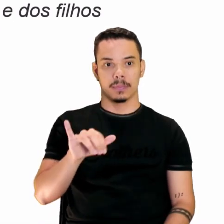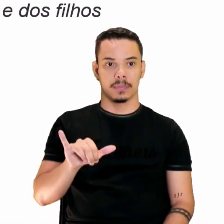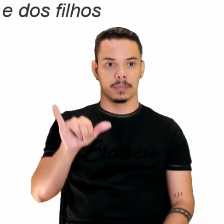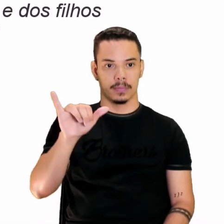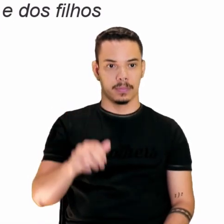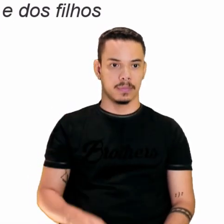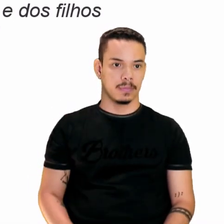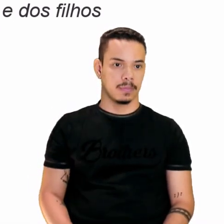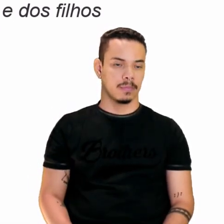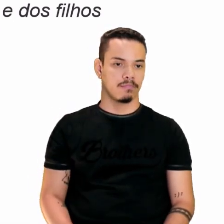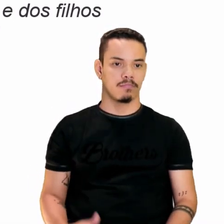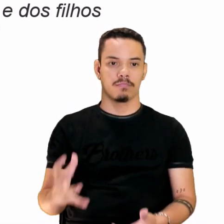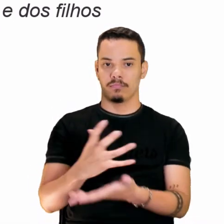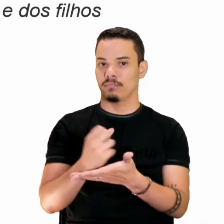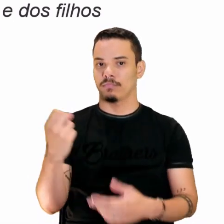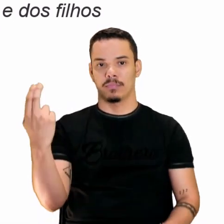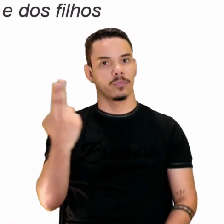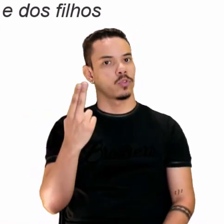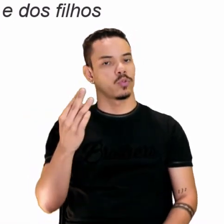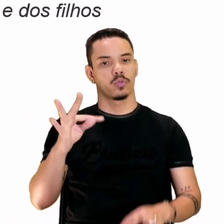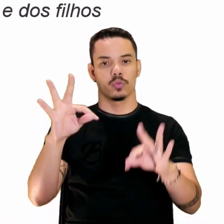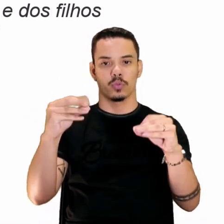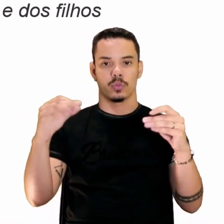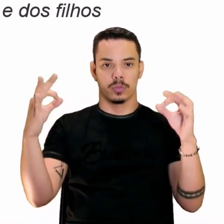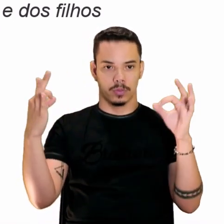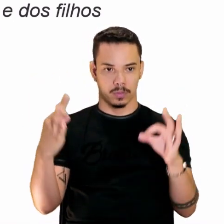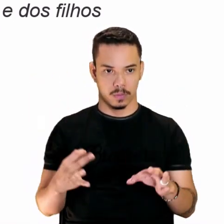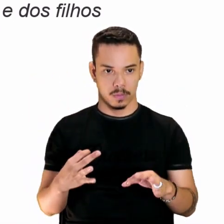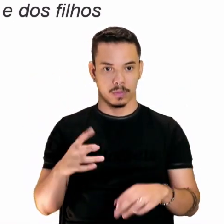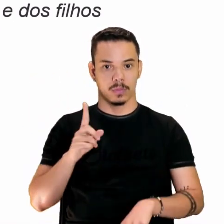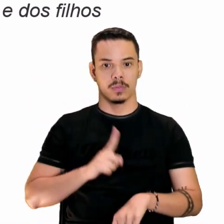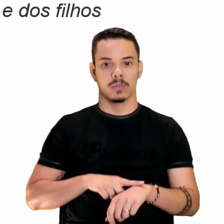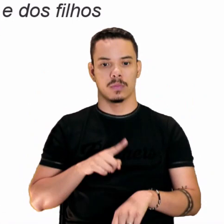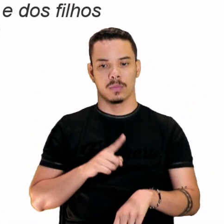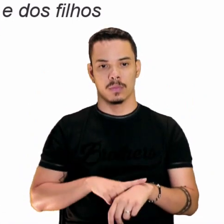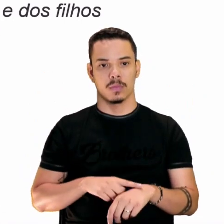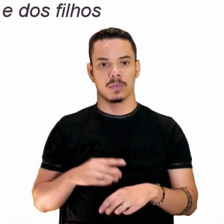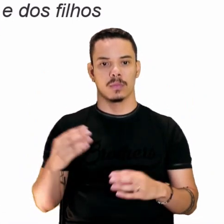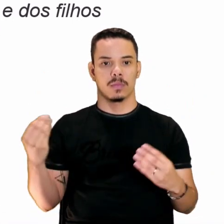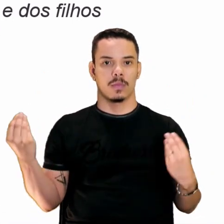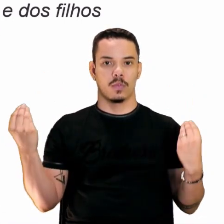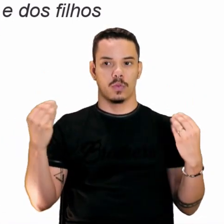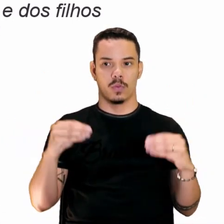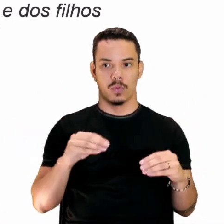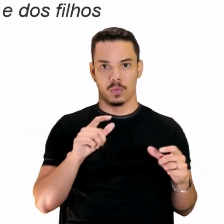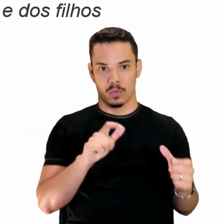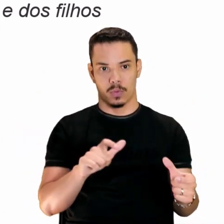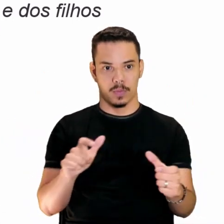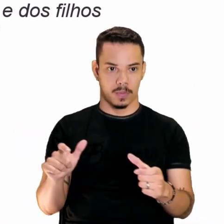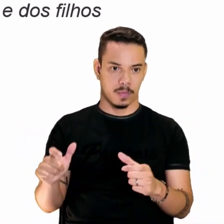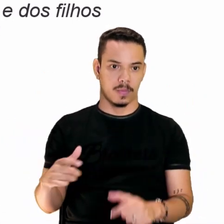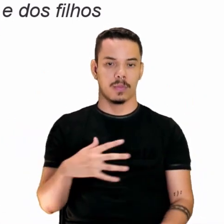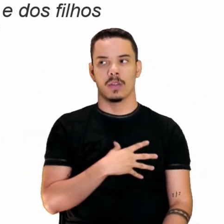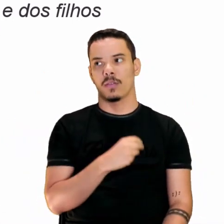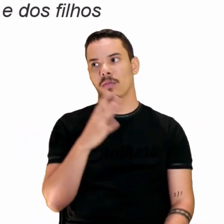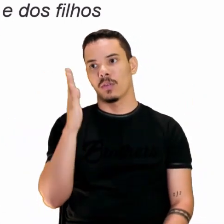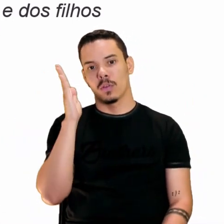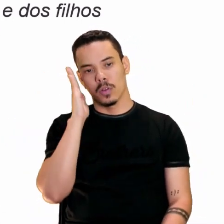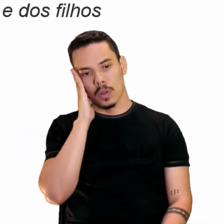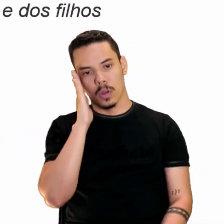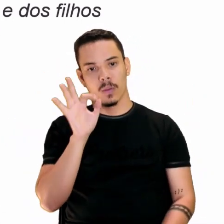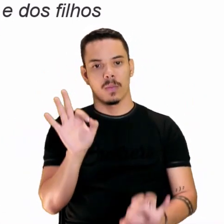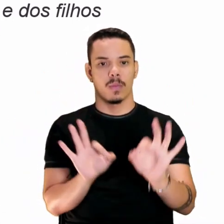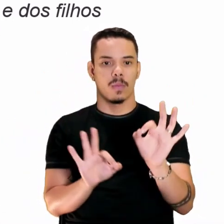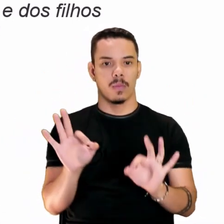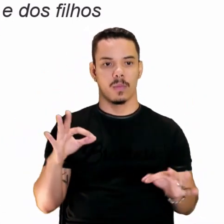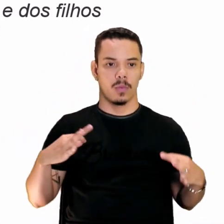Já é tarde, tudo está certo. Cada coisa posta em seu lugar. Filho dorme, ela arruma o